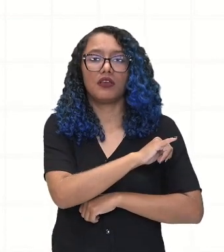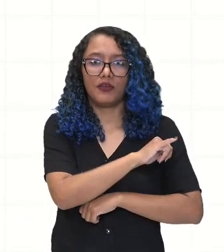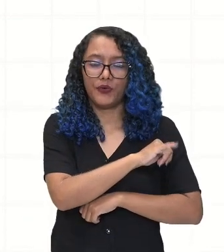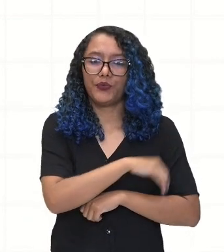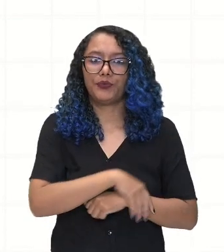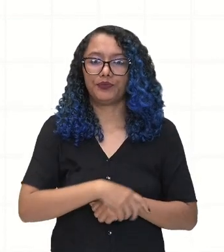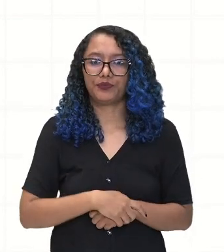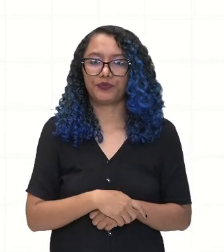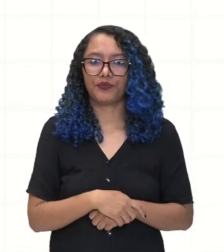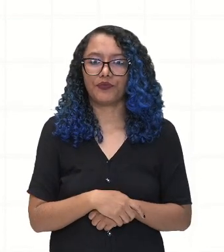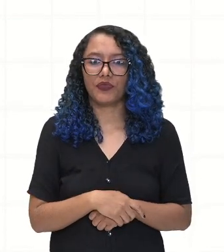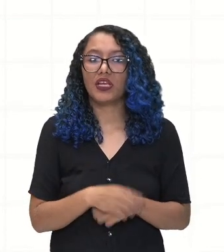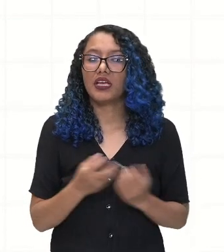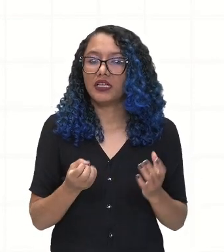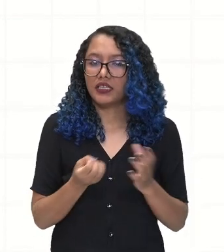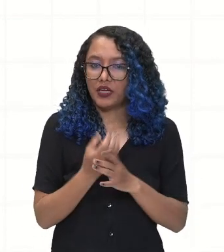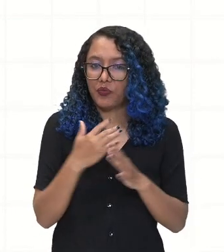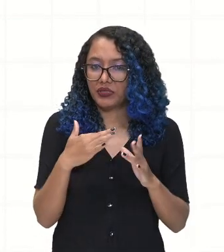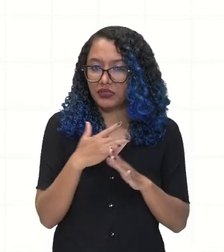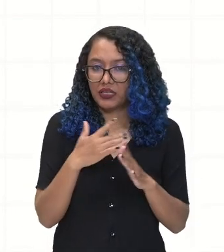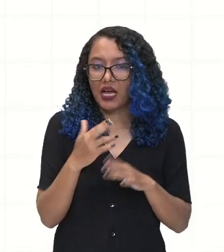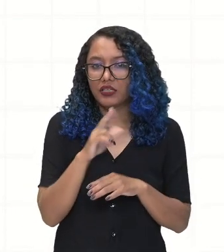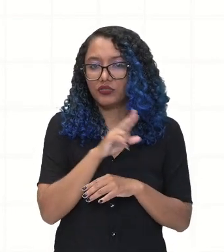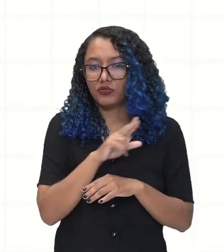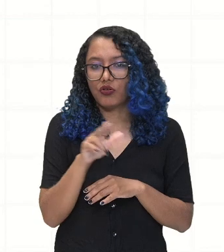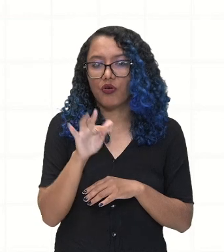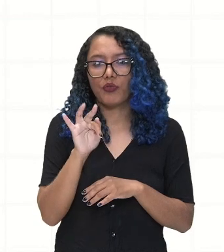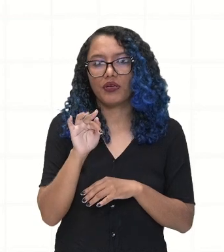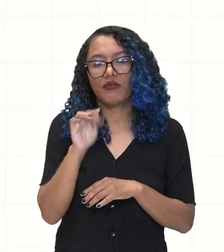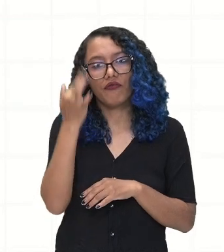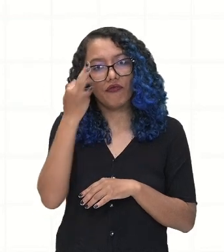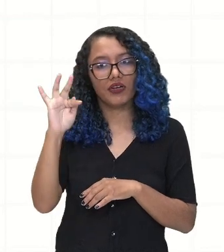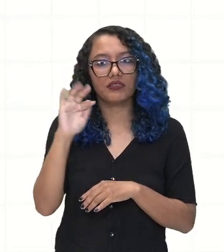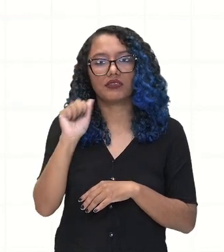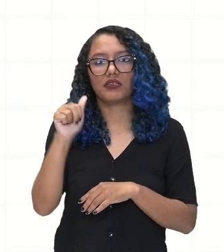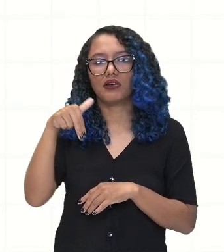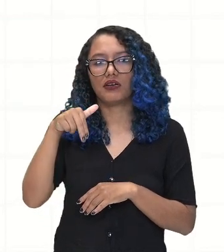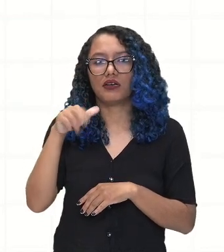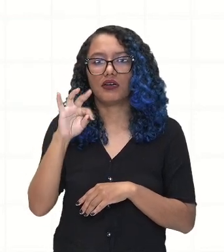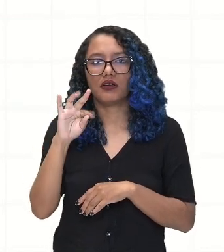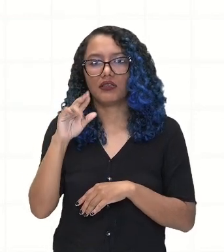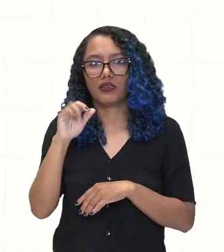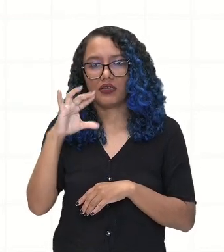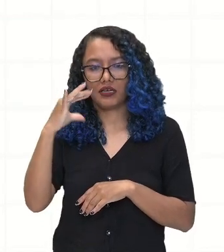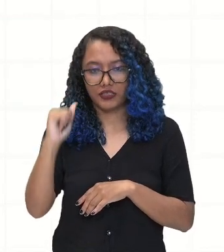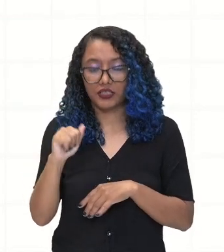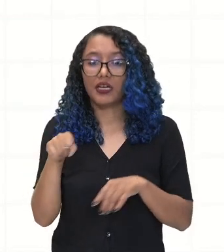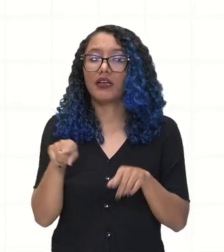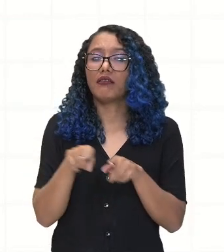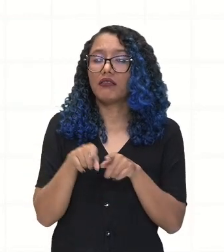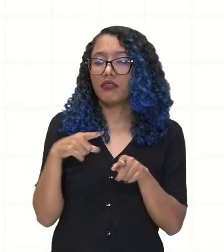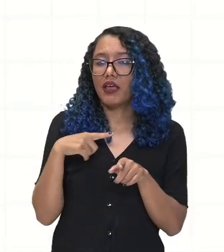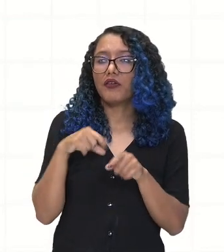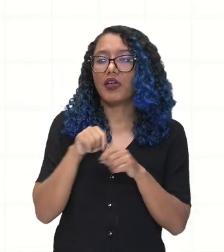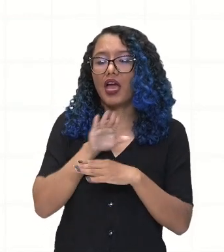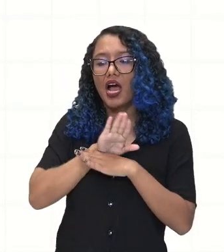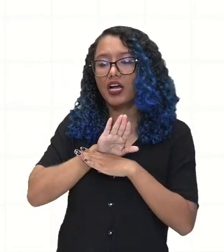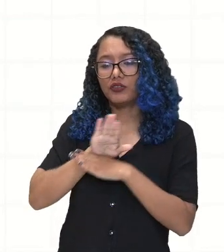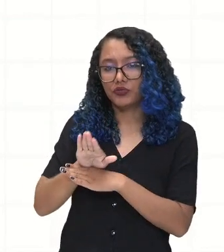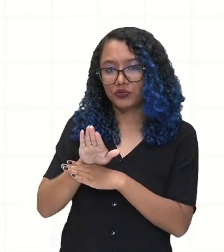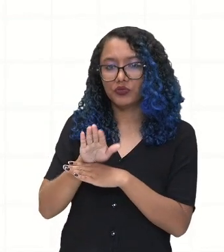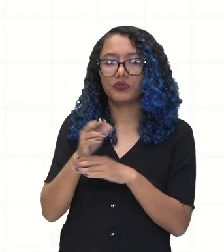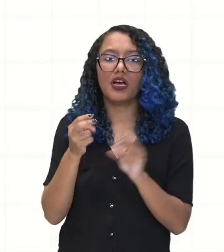França Antártica. E para isso, eles vão ter a ajuda de tribos indígenas, que vão ser os